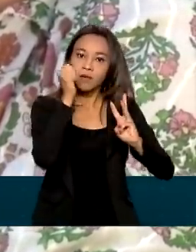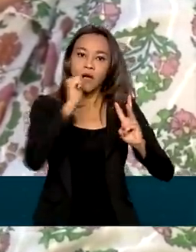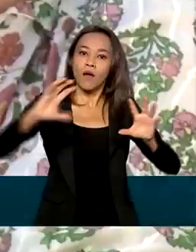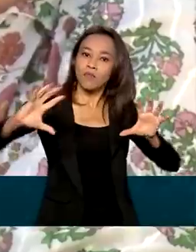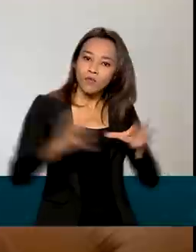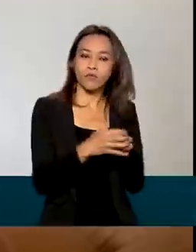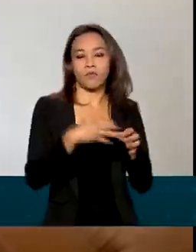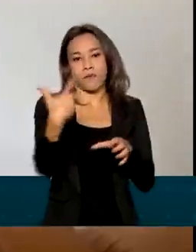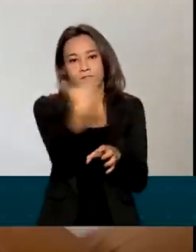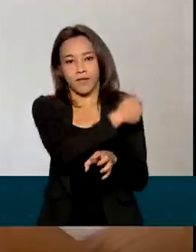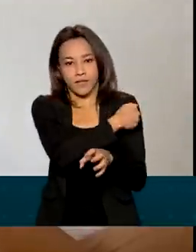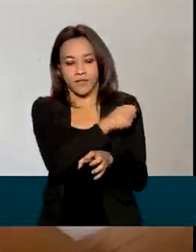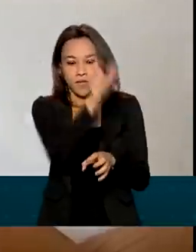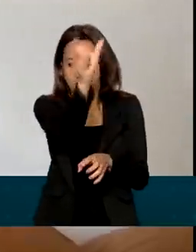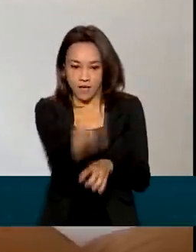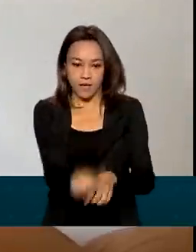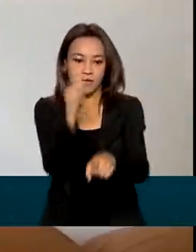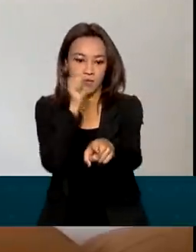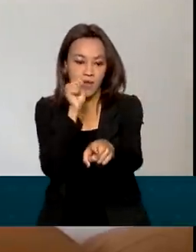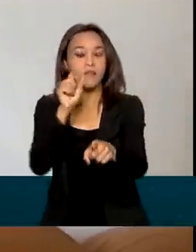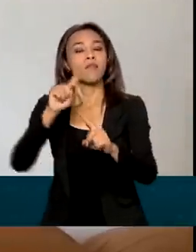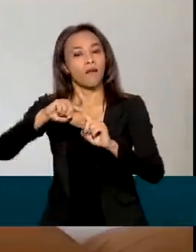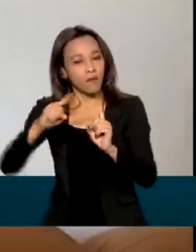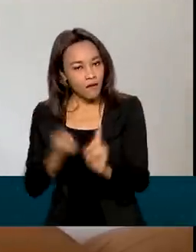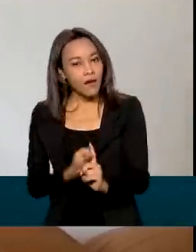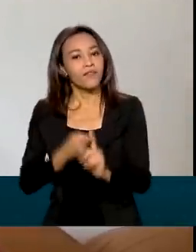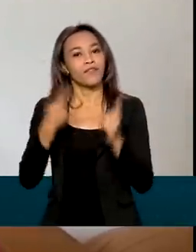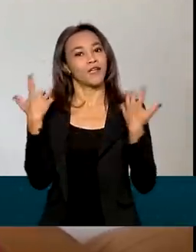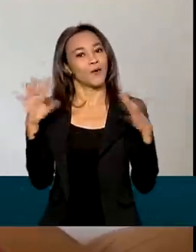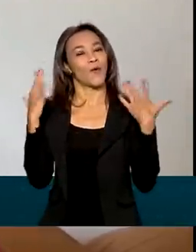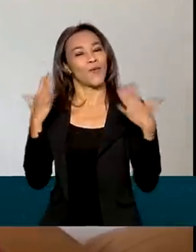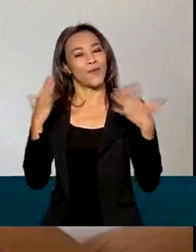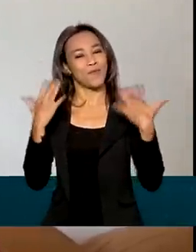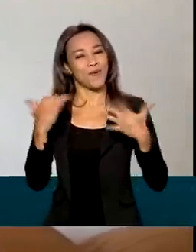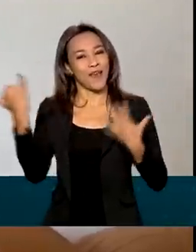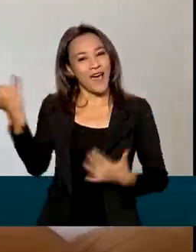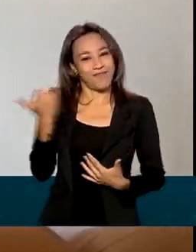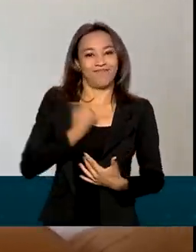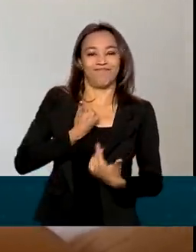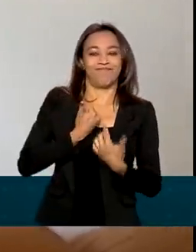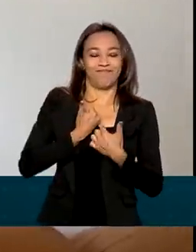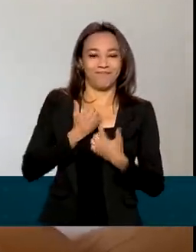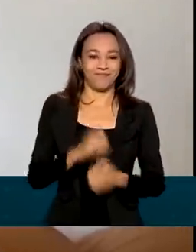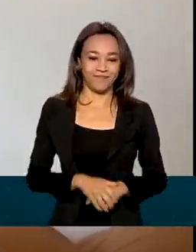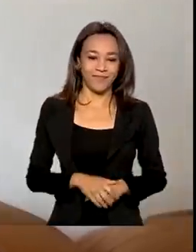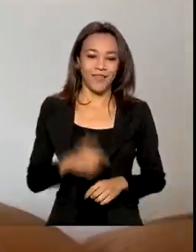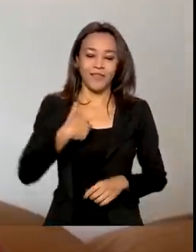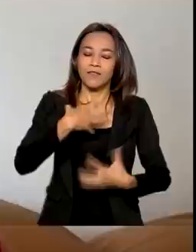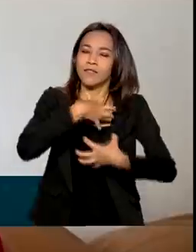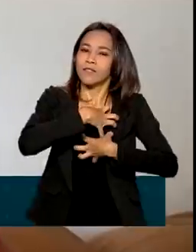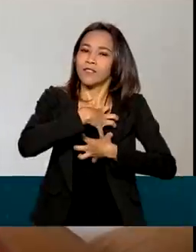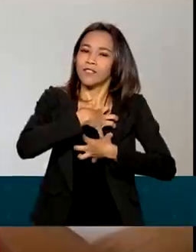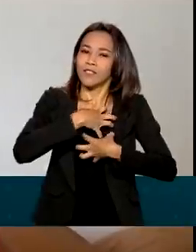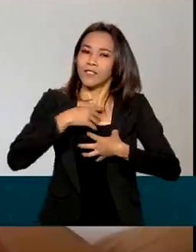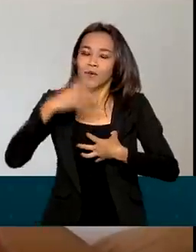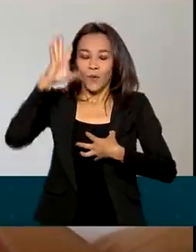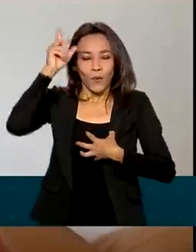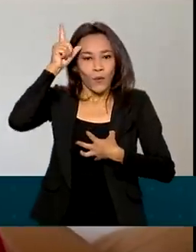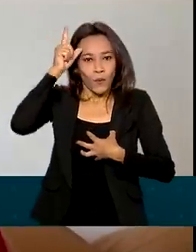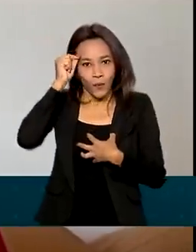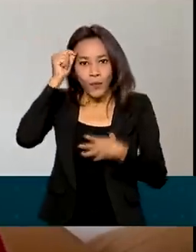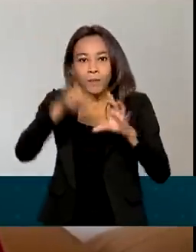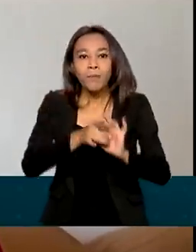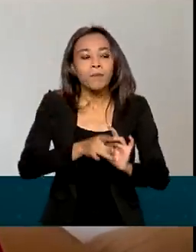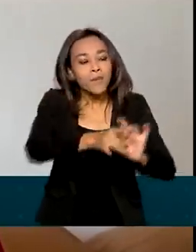-19. A Ângela também está grávida e comemora a notícia. A sensação de quando finalmente liberaram para as